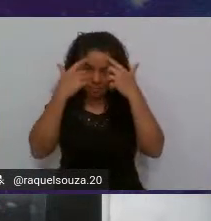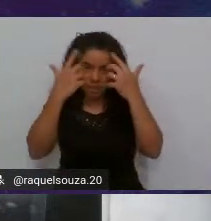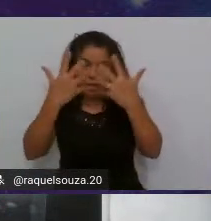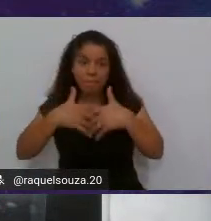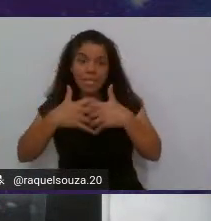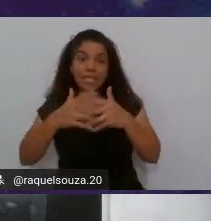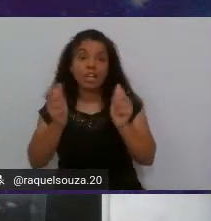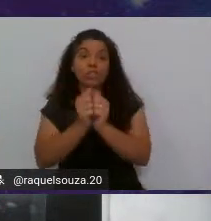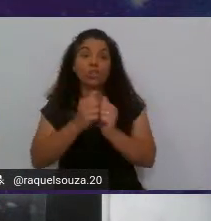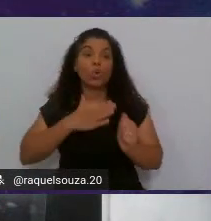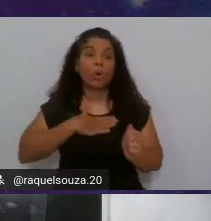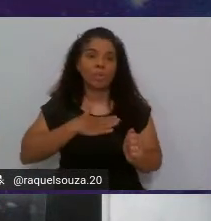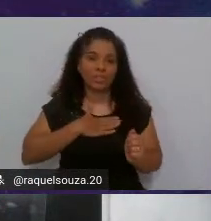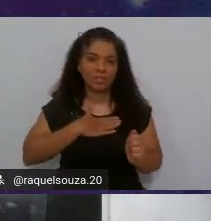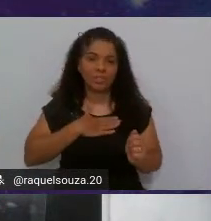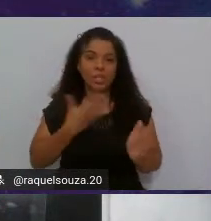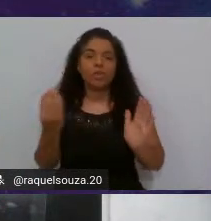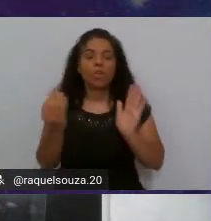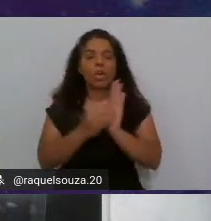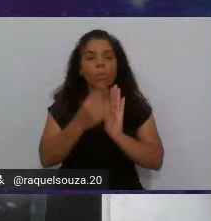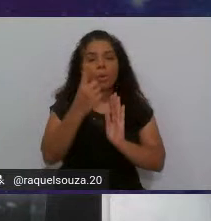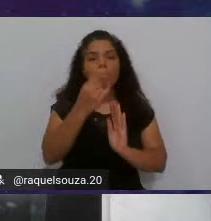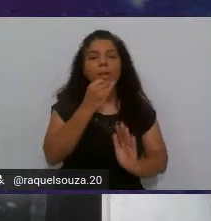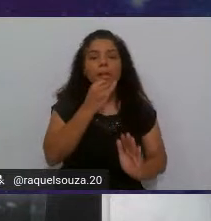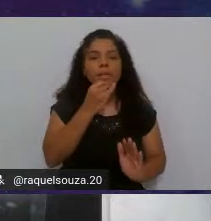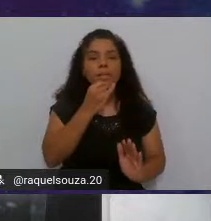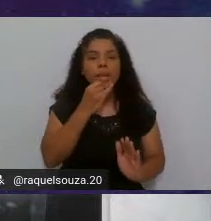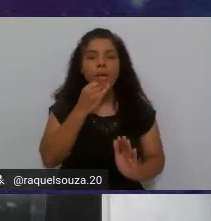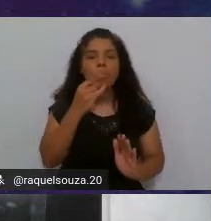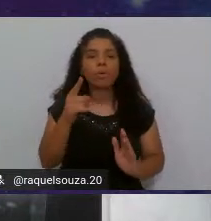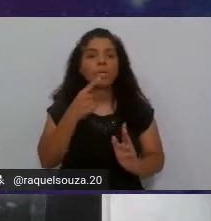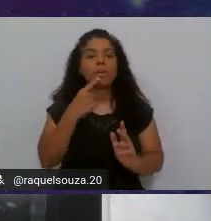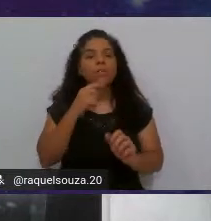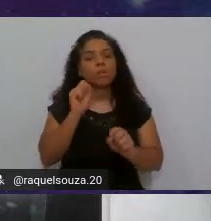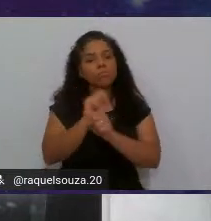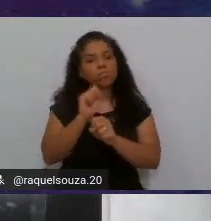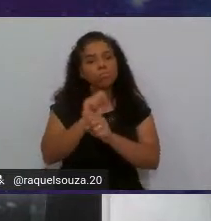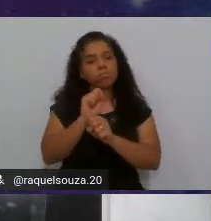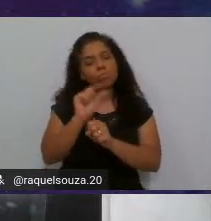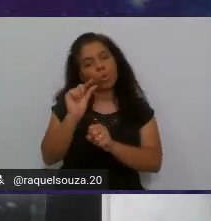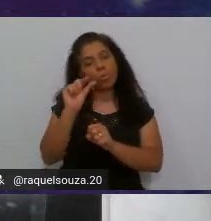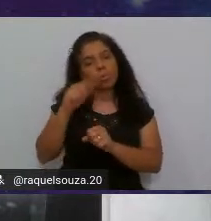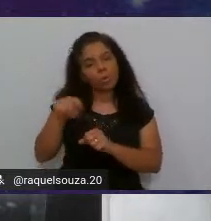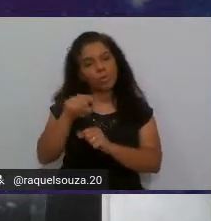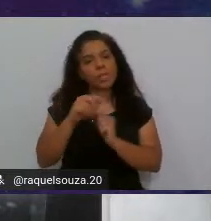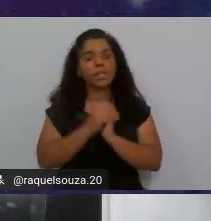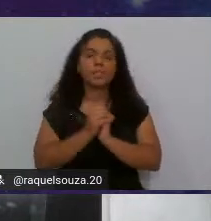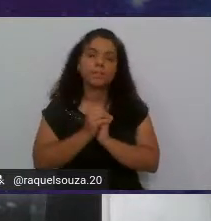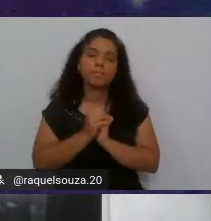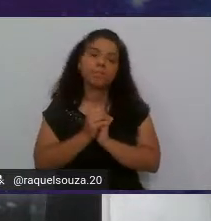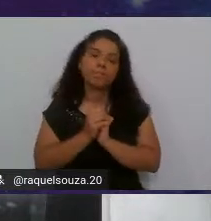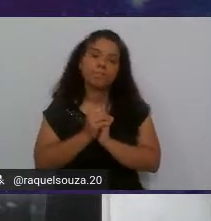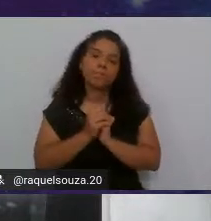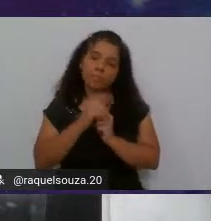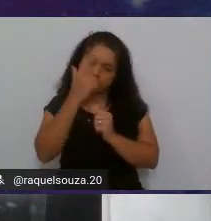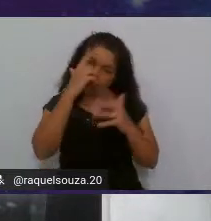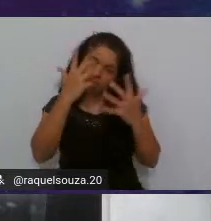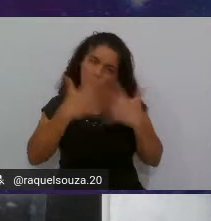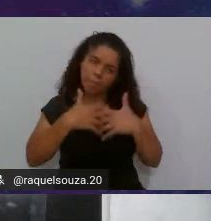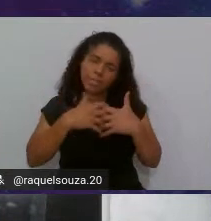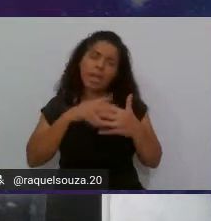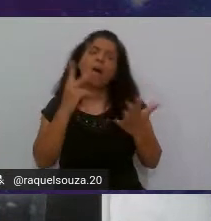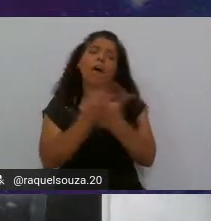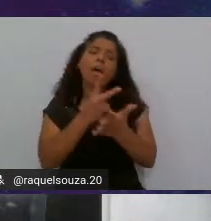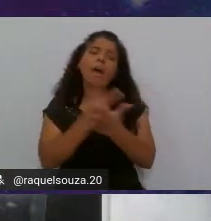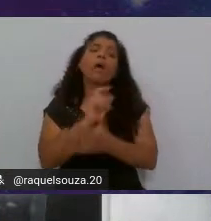comigo. Eu vou colocar aqui o primeiro exemplo e vou dar alguns segundos para vocês pensarem o que está de